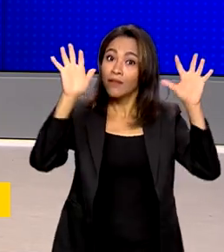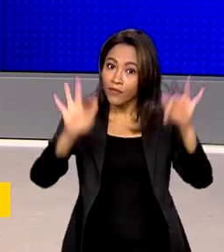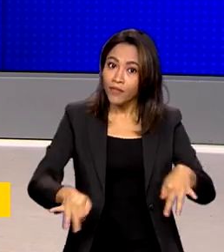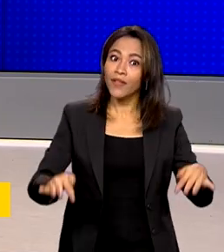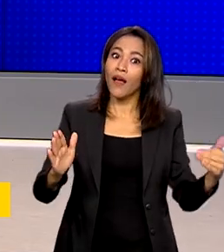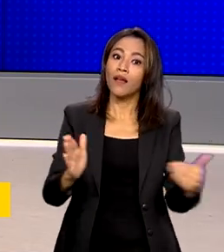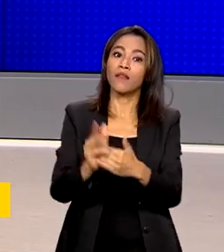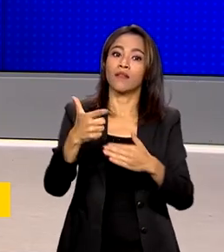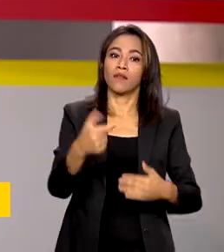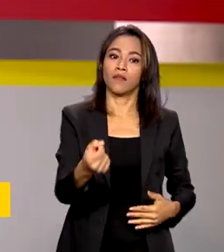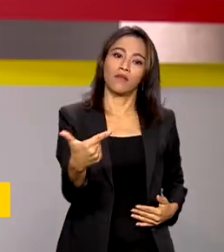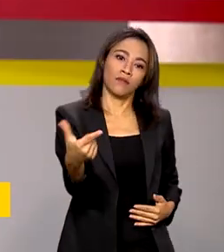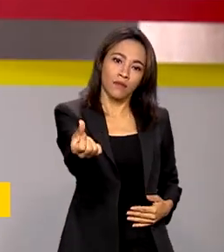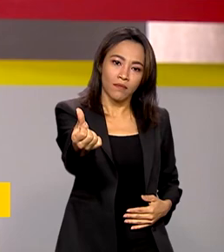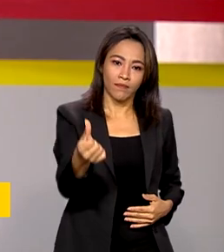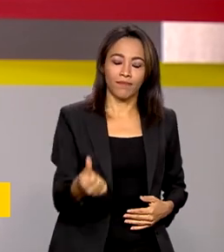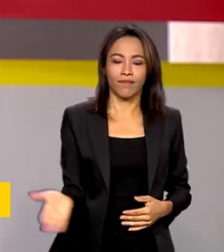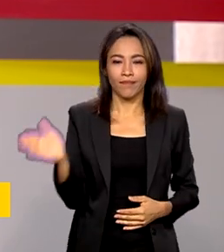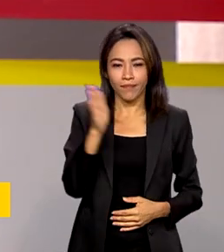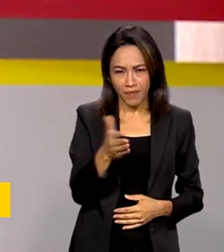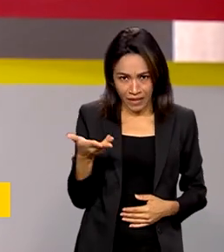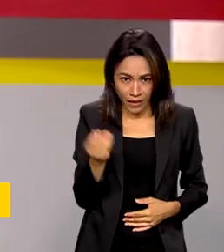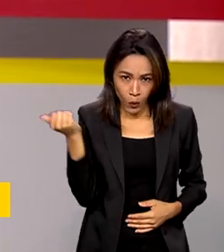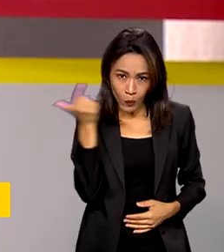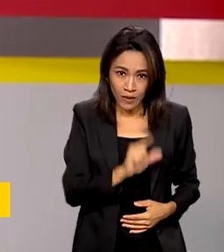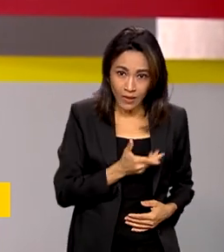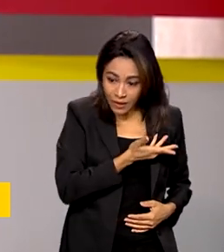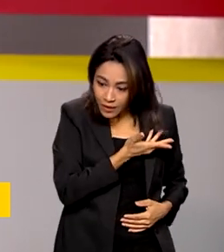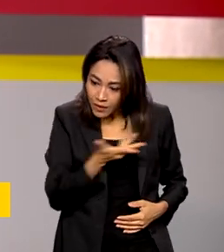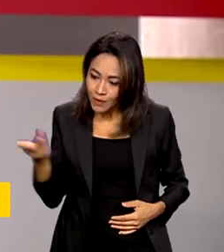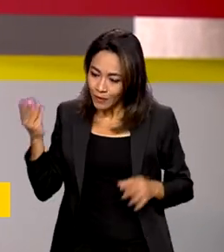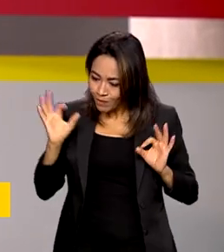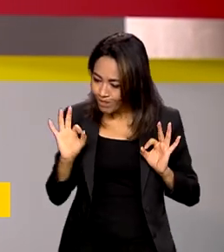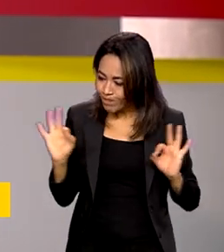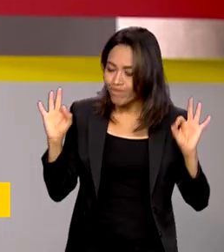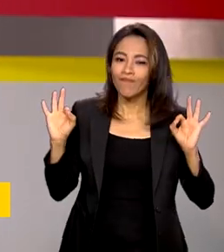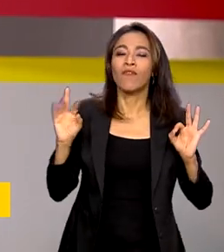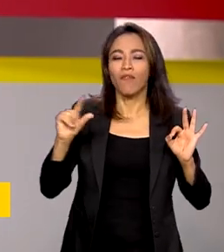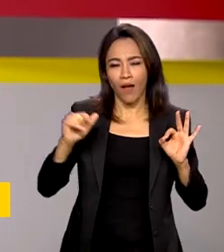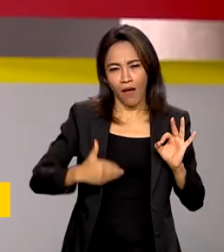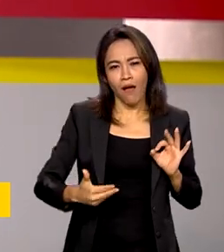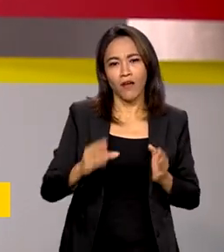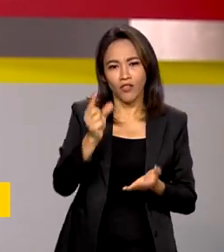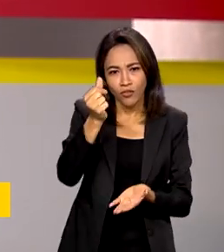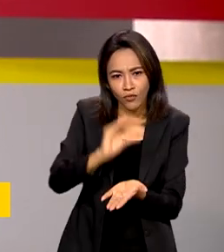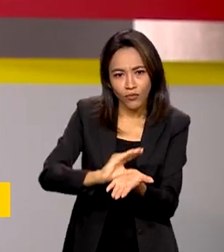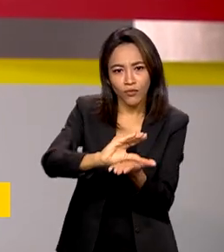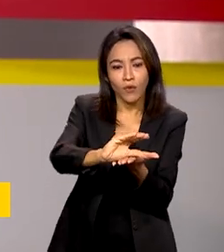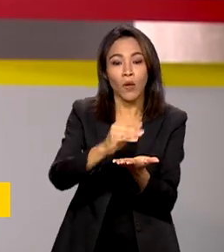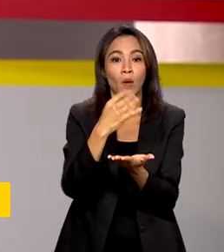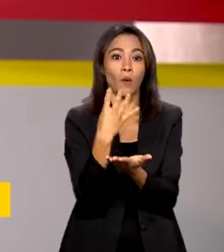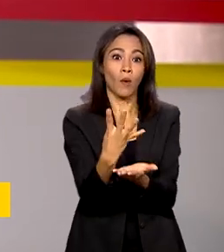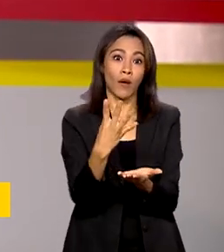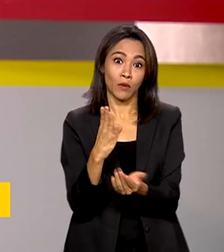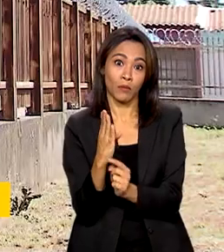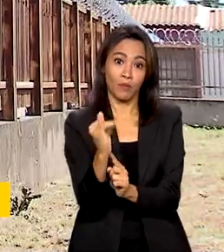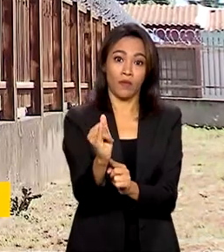2026. E para que esta meta se torne realidade, vão ser investidos 4 bilhões de reais.